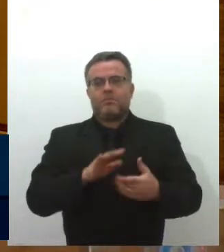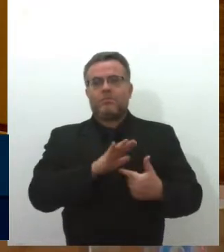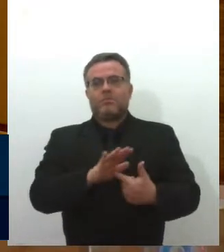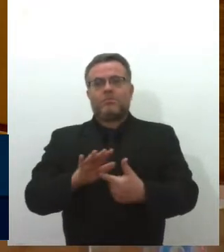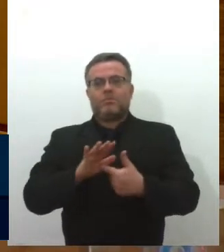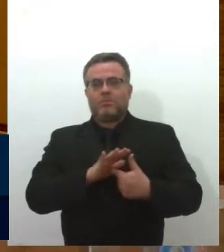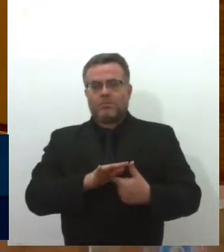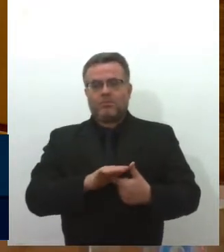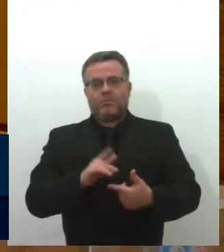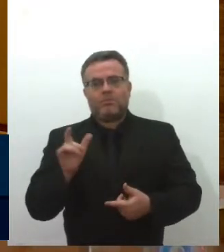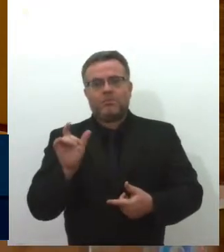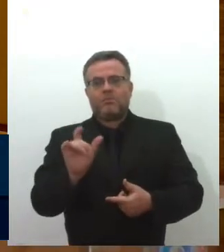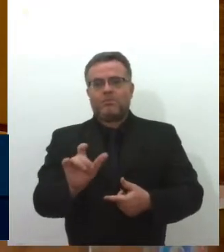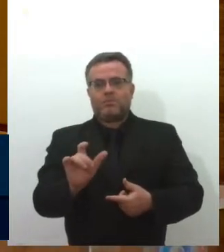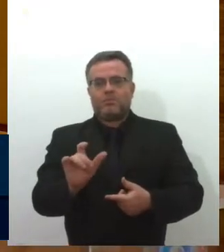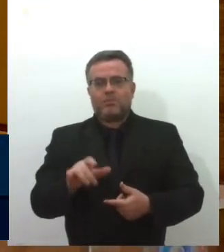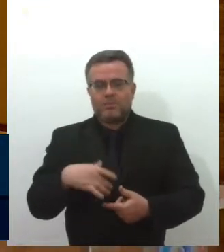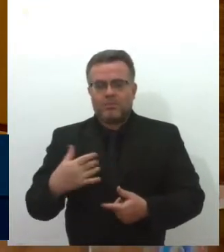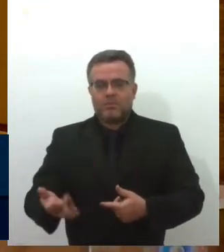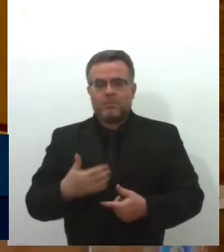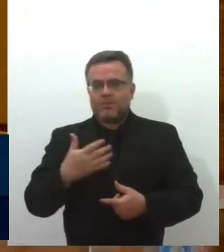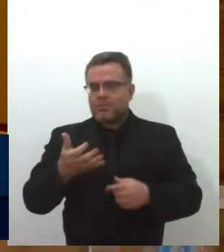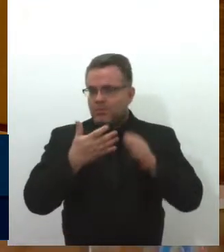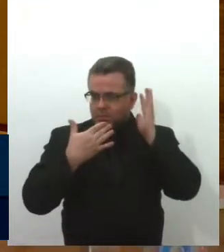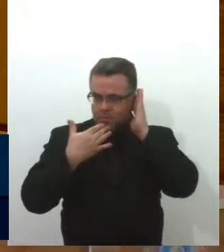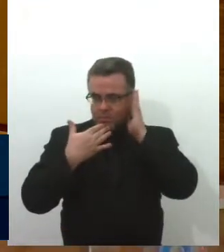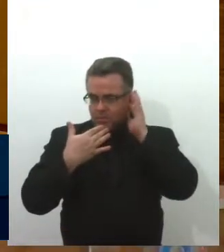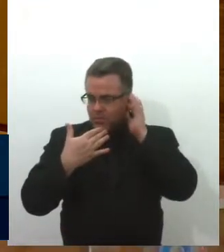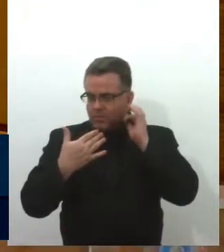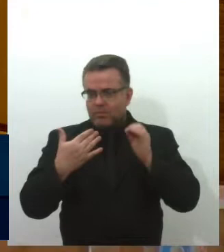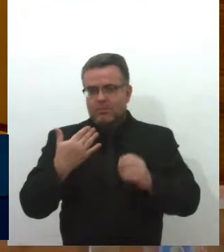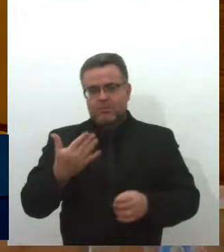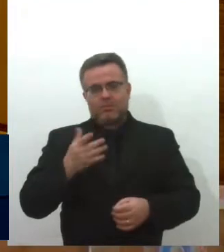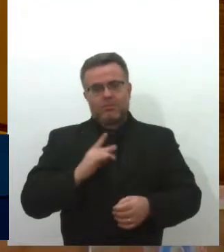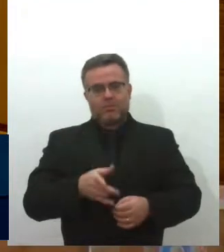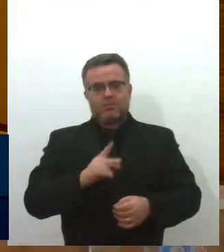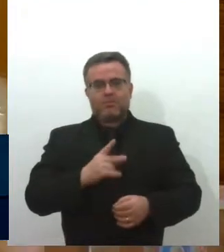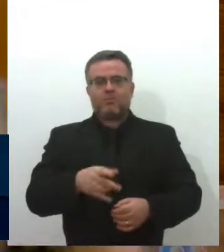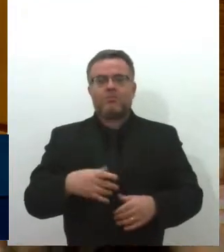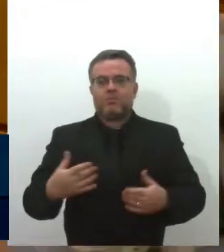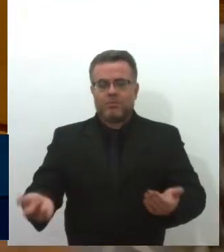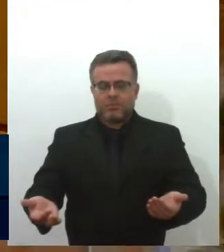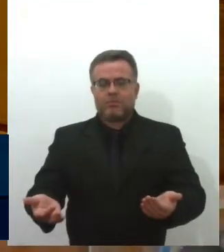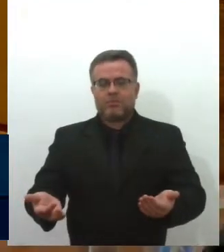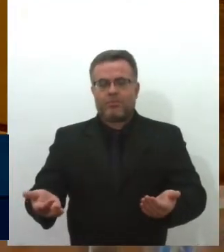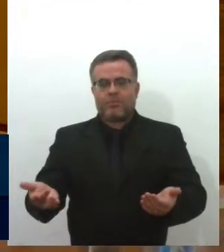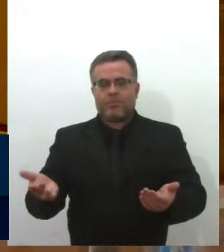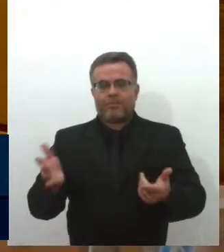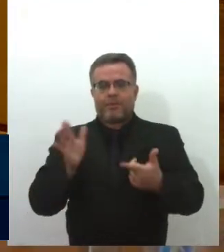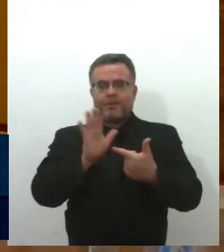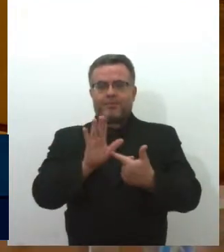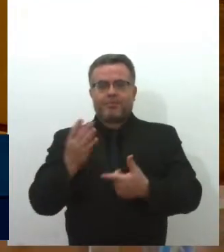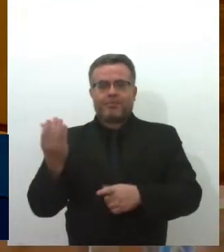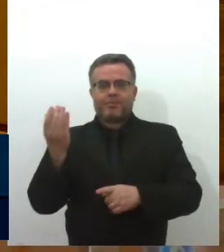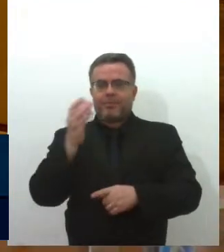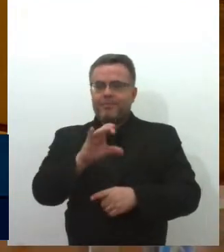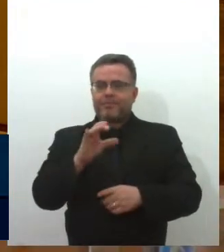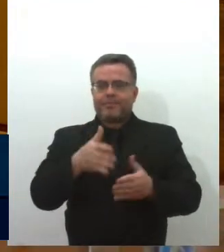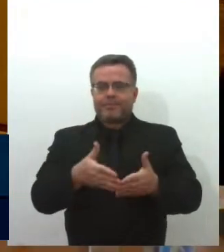dessa carteira. Eu gostaria até de pedir ao pessoal aí da sonoplastia que colocasse